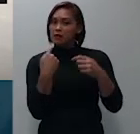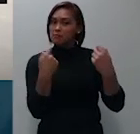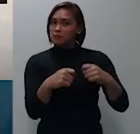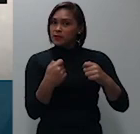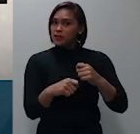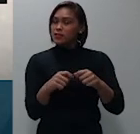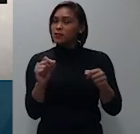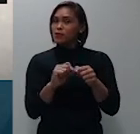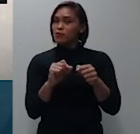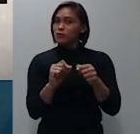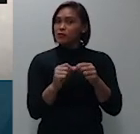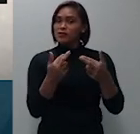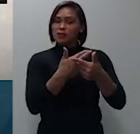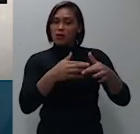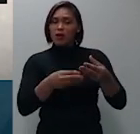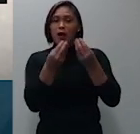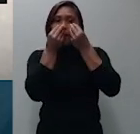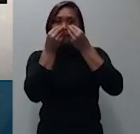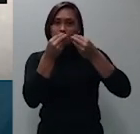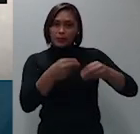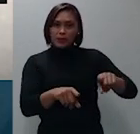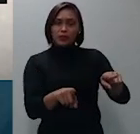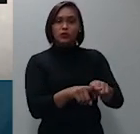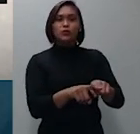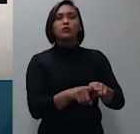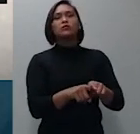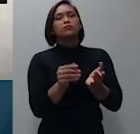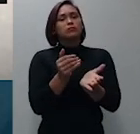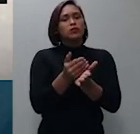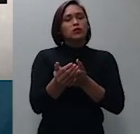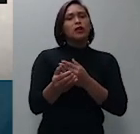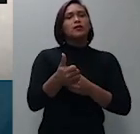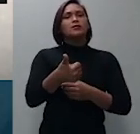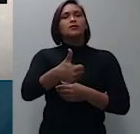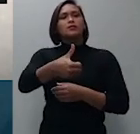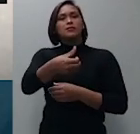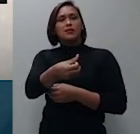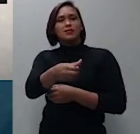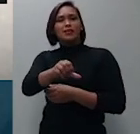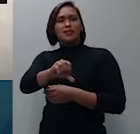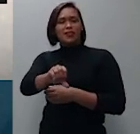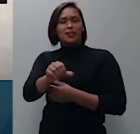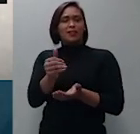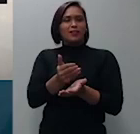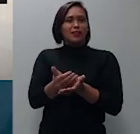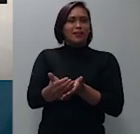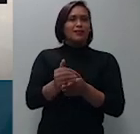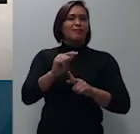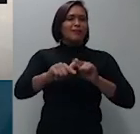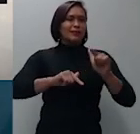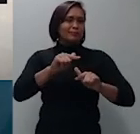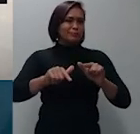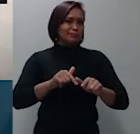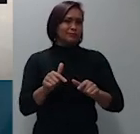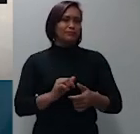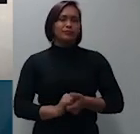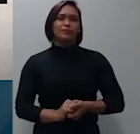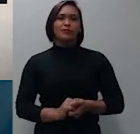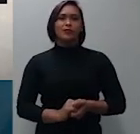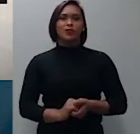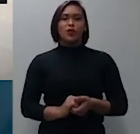prejuízos, consoante o enunciado 169.3 da Jornada de Direito Civil do Conselho da Justiça Federal,